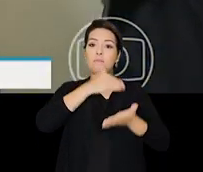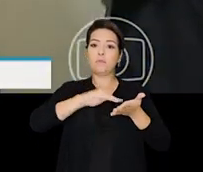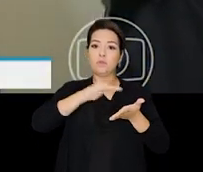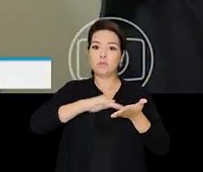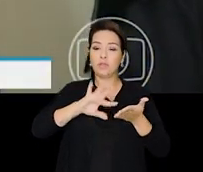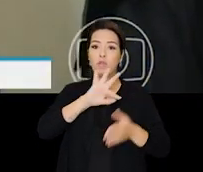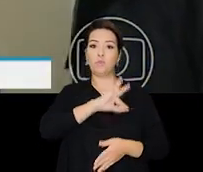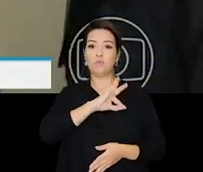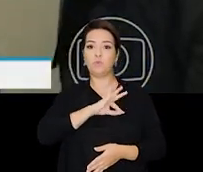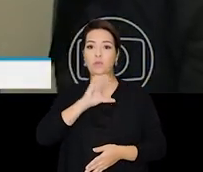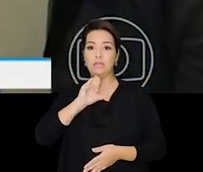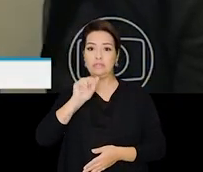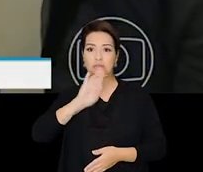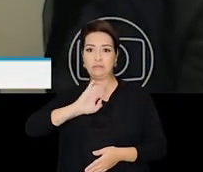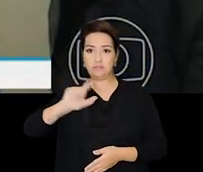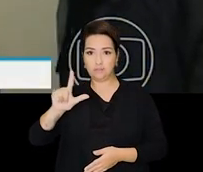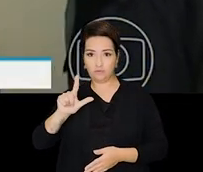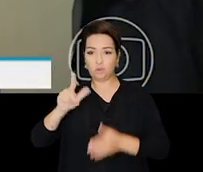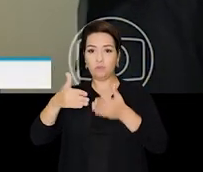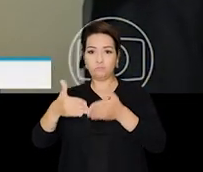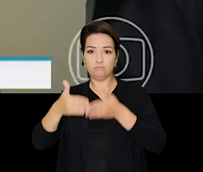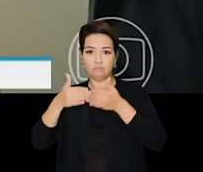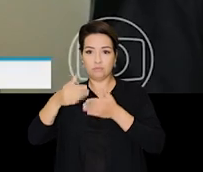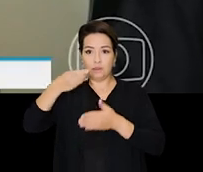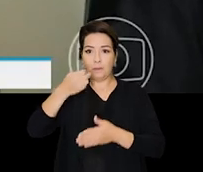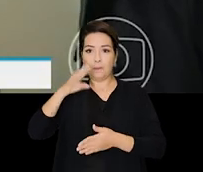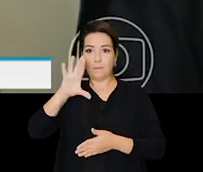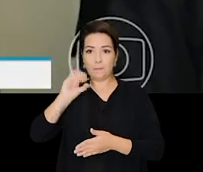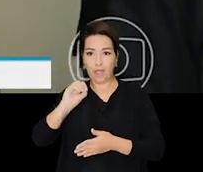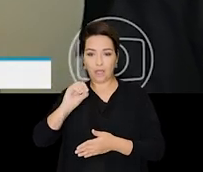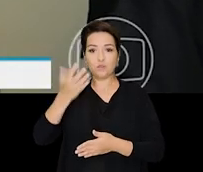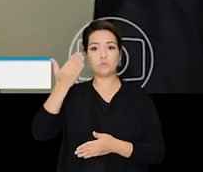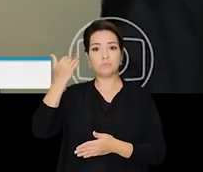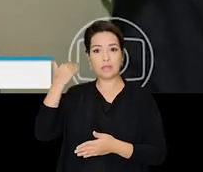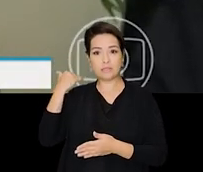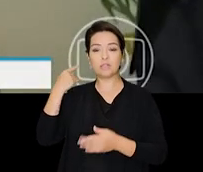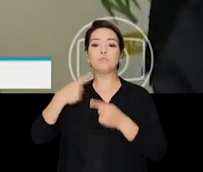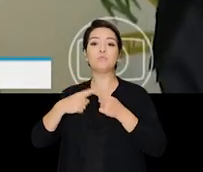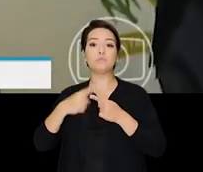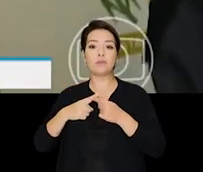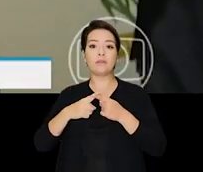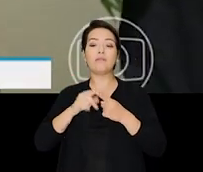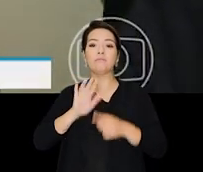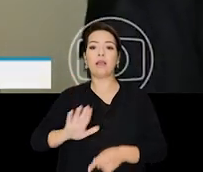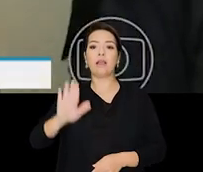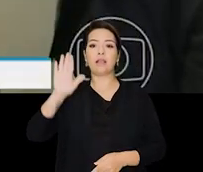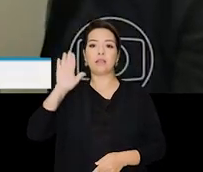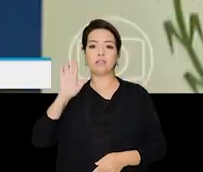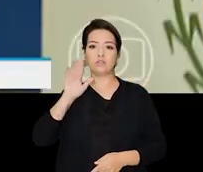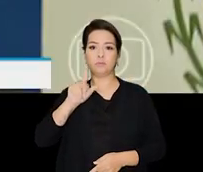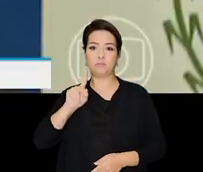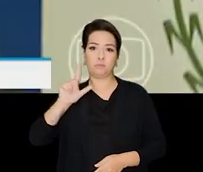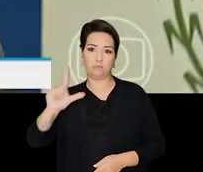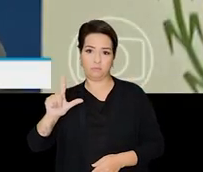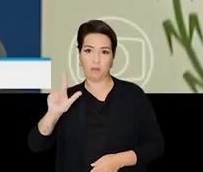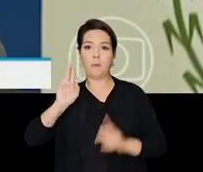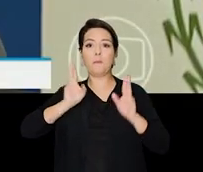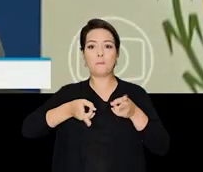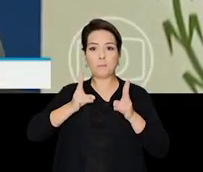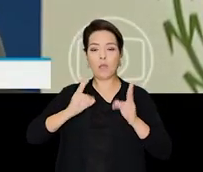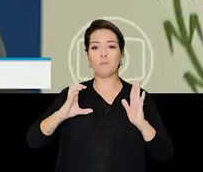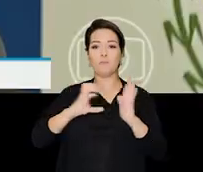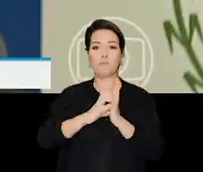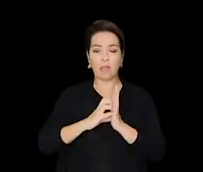secretário de Polícia Civil. O pediu licença do cargo em março passado para concorrer a deputado federal pelo PL, mesmo